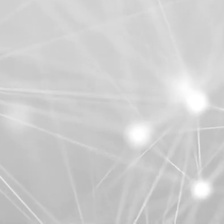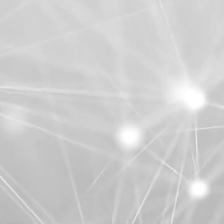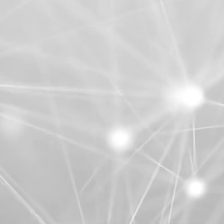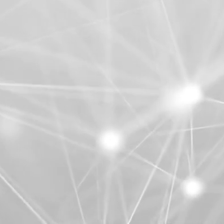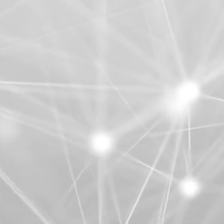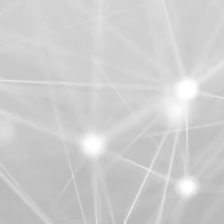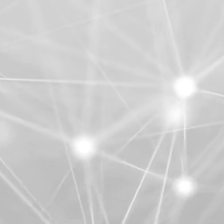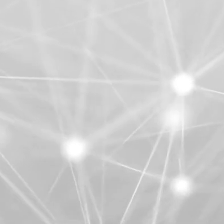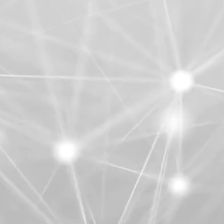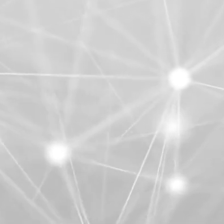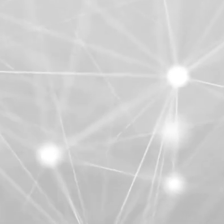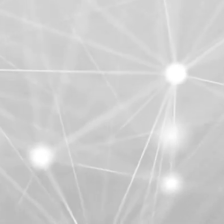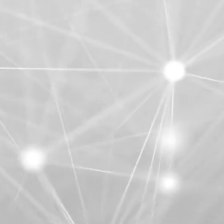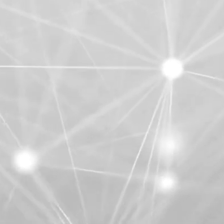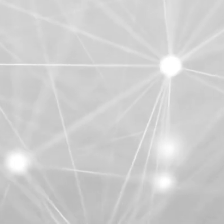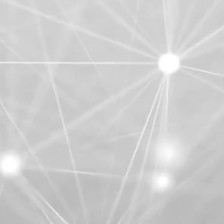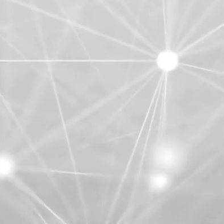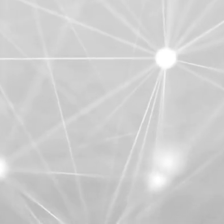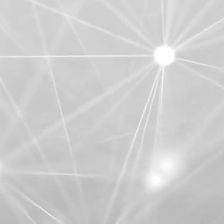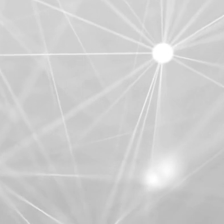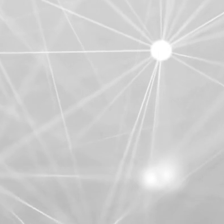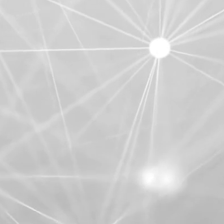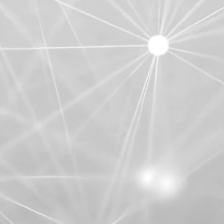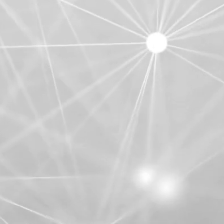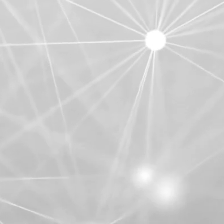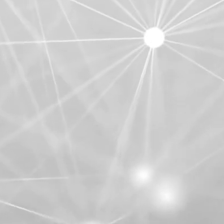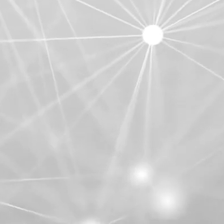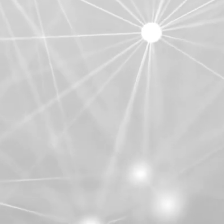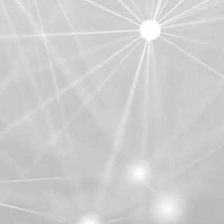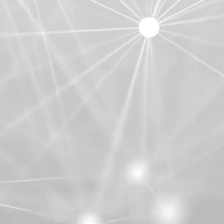Música Música Música